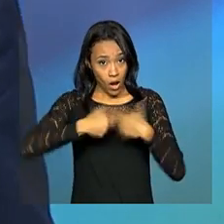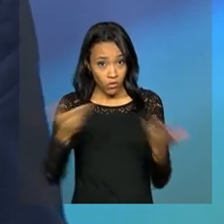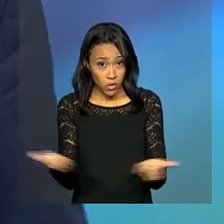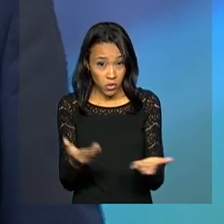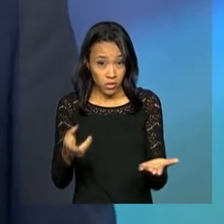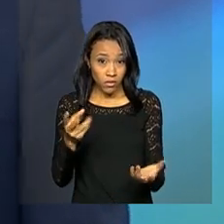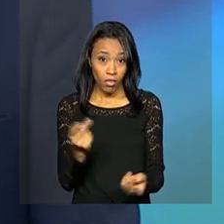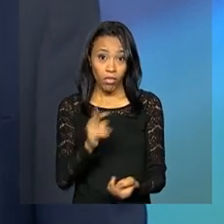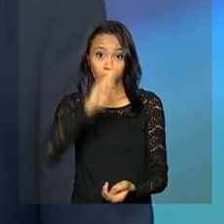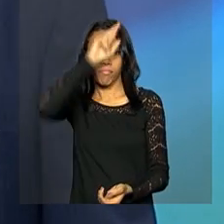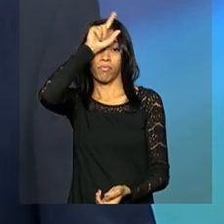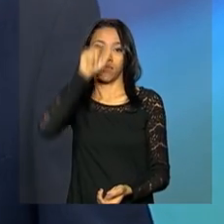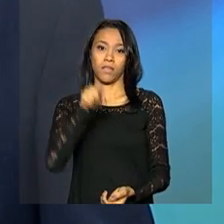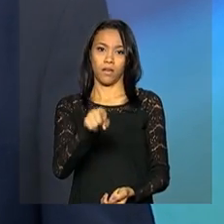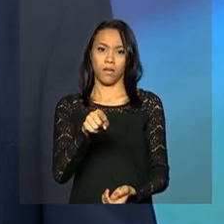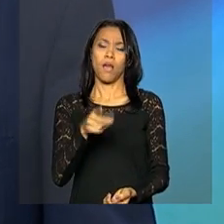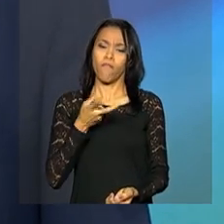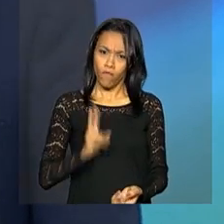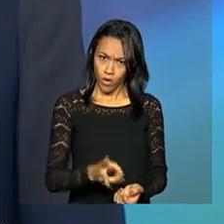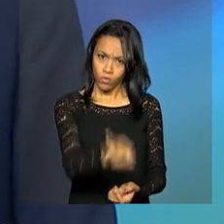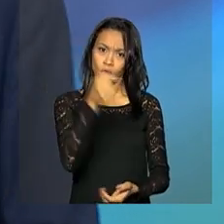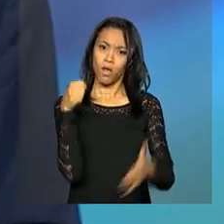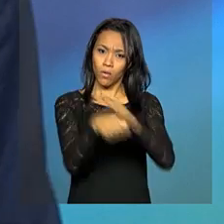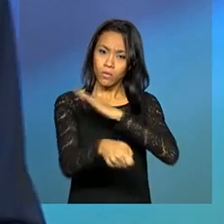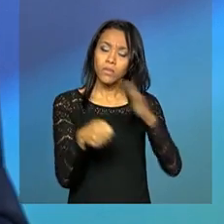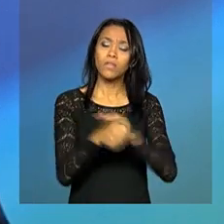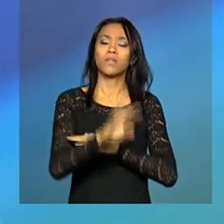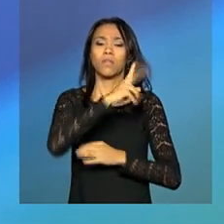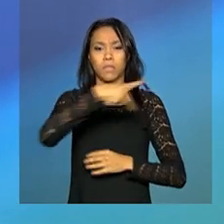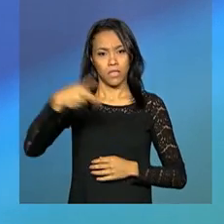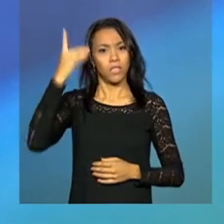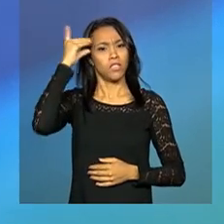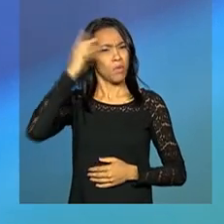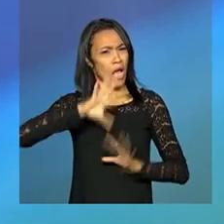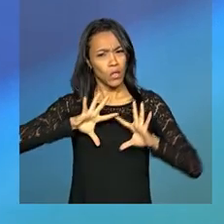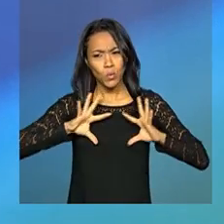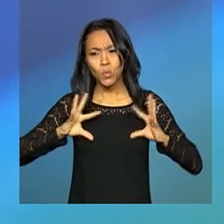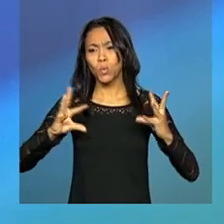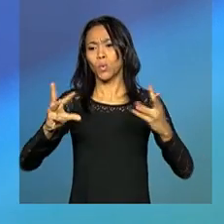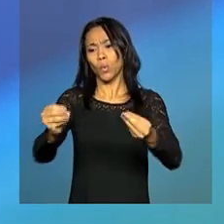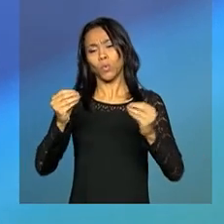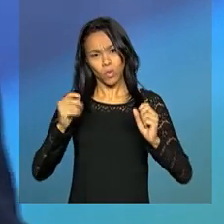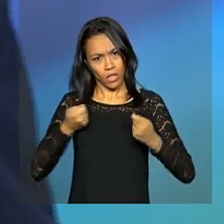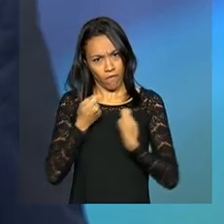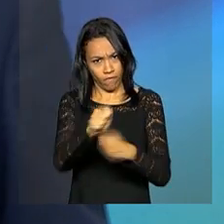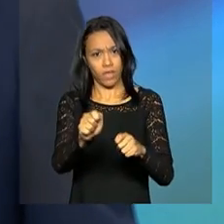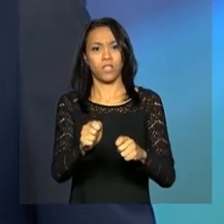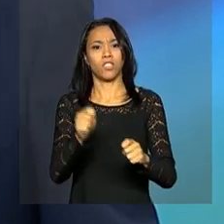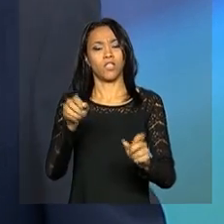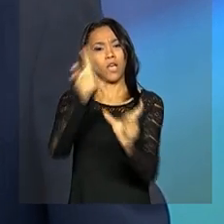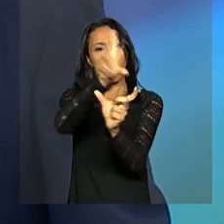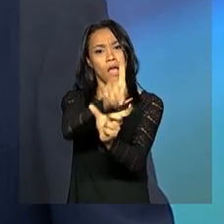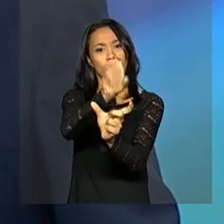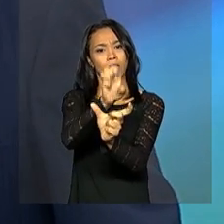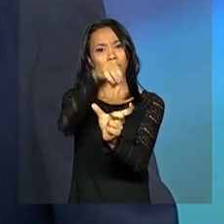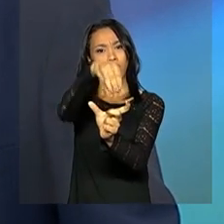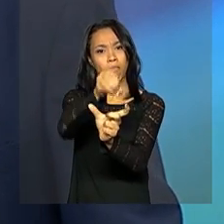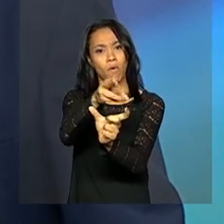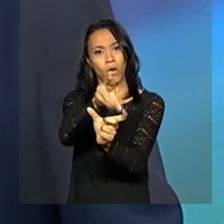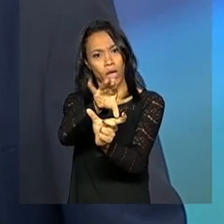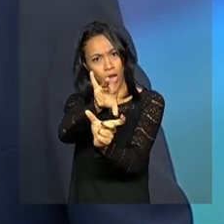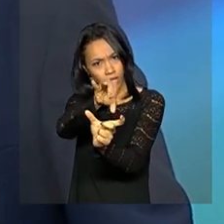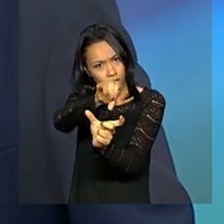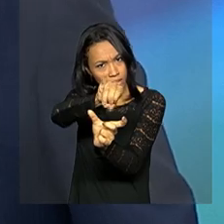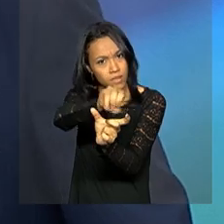se engana. Ela lutará com todos aqueles que defendem a democracia no Brasil. Ela lutará com todos aqueles que